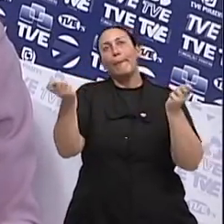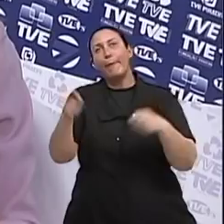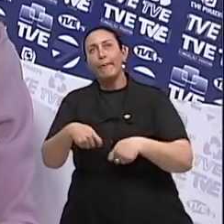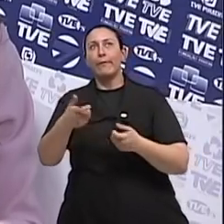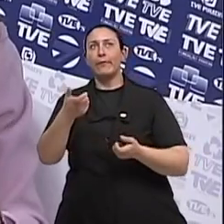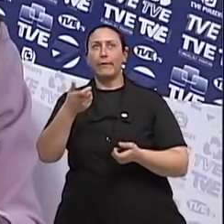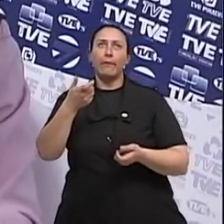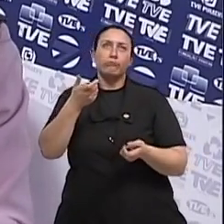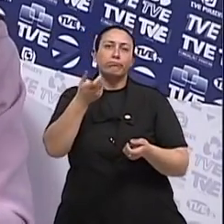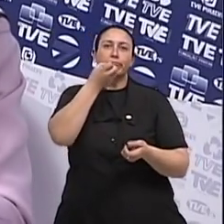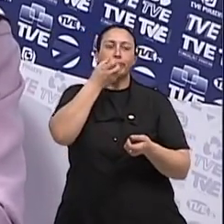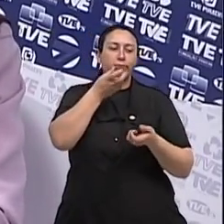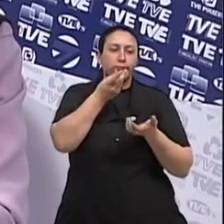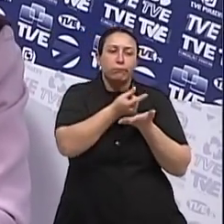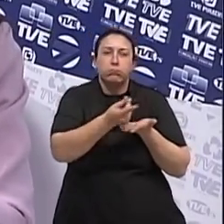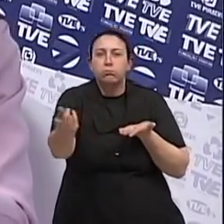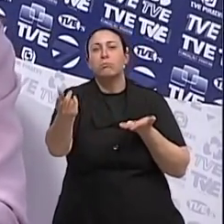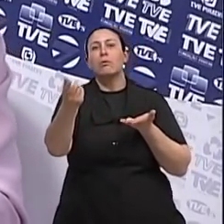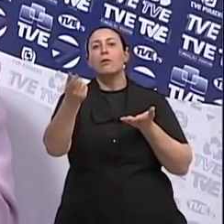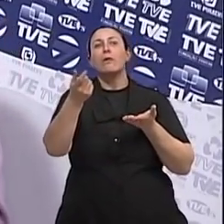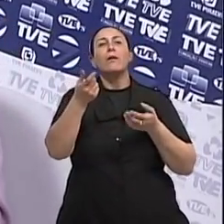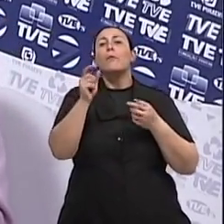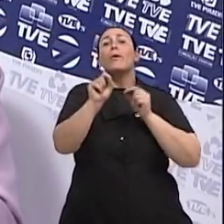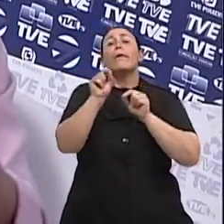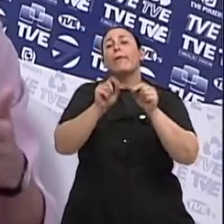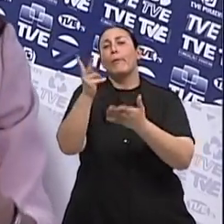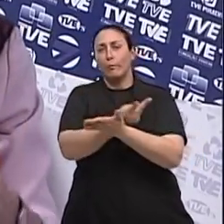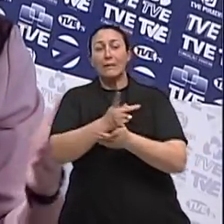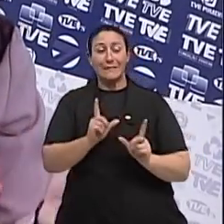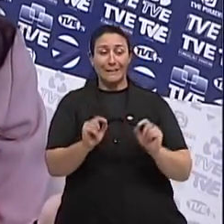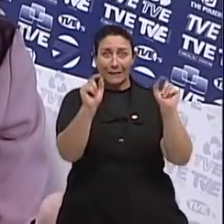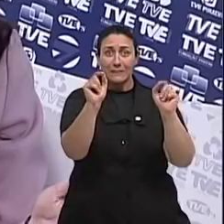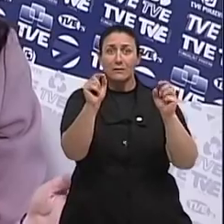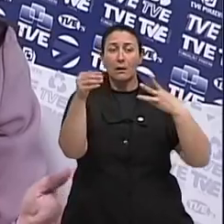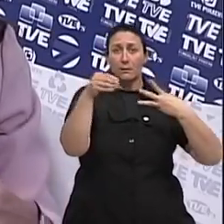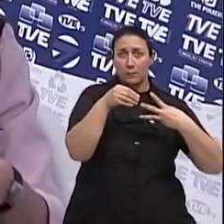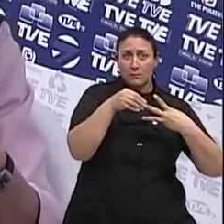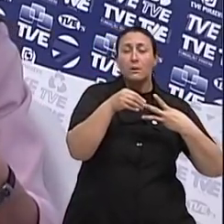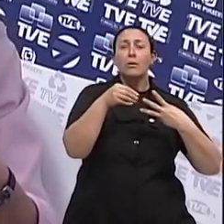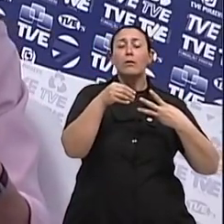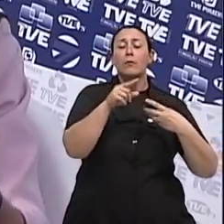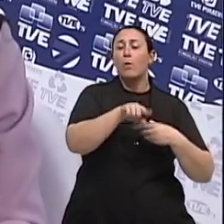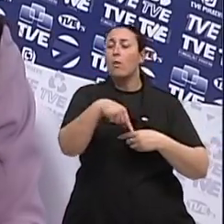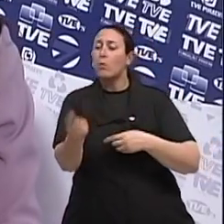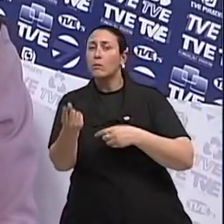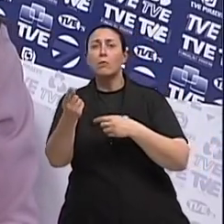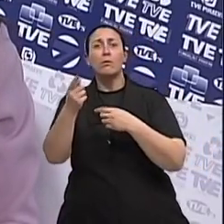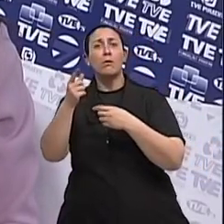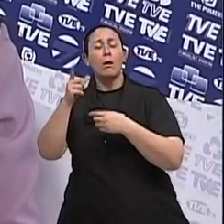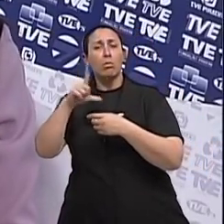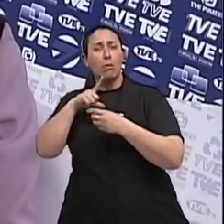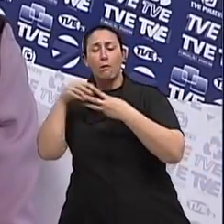A gente até gostaria de saber qual é o truque que existe das células de câncer para a imortalidade. Porque é muito